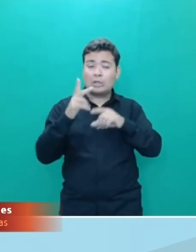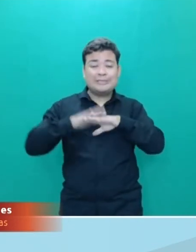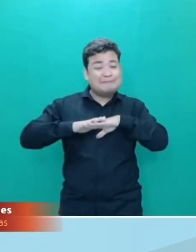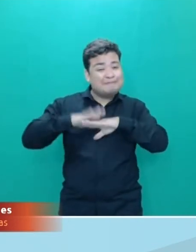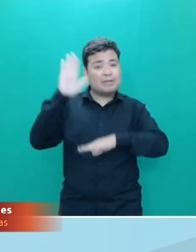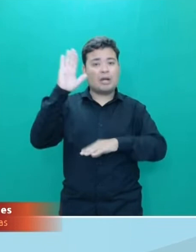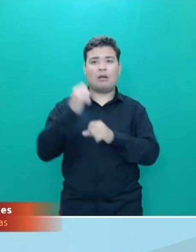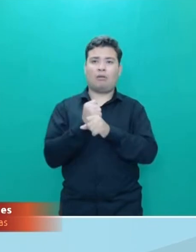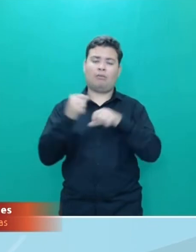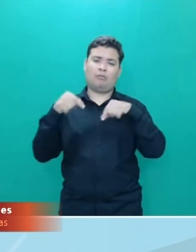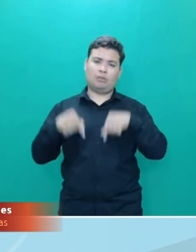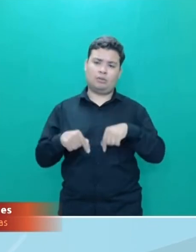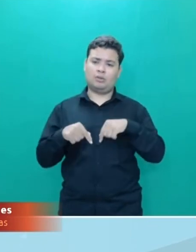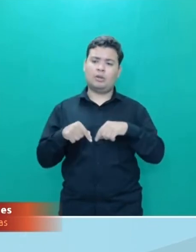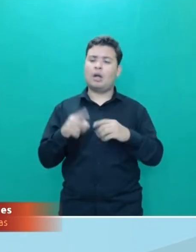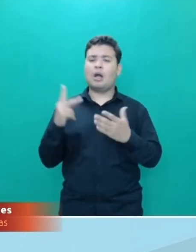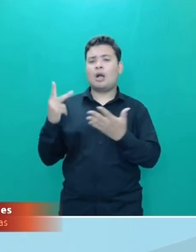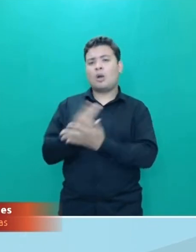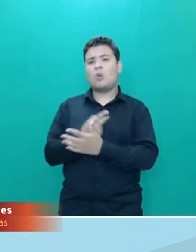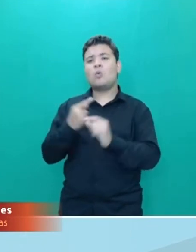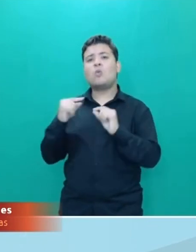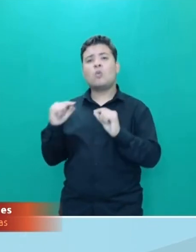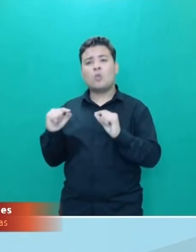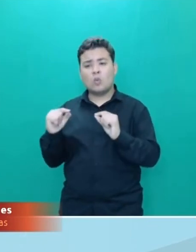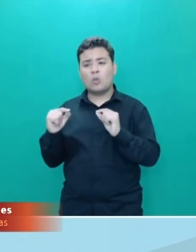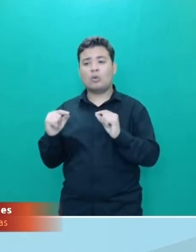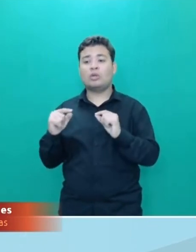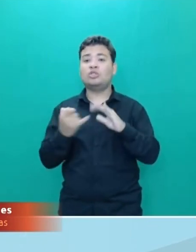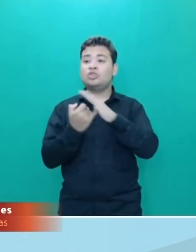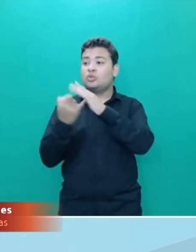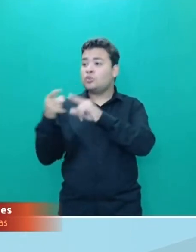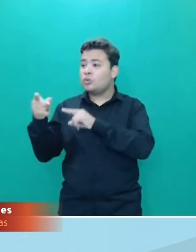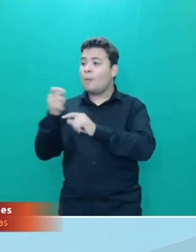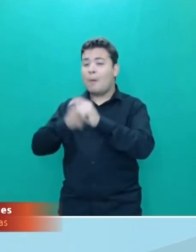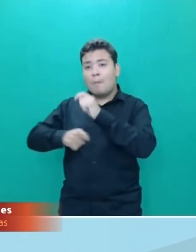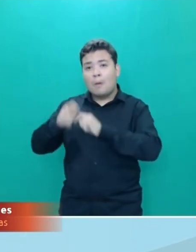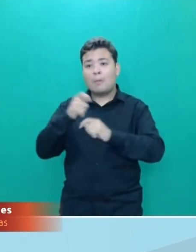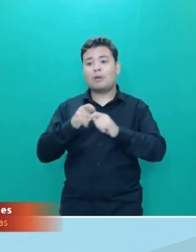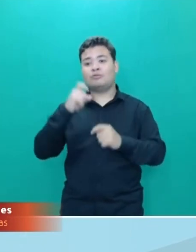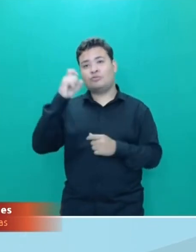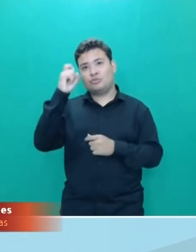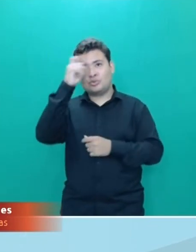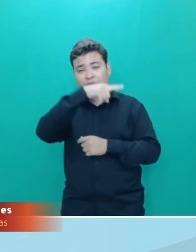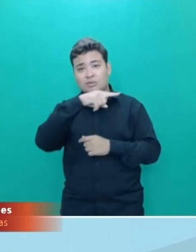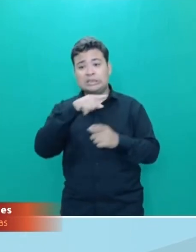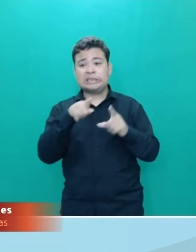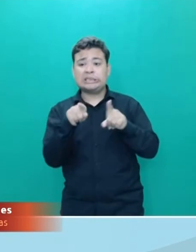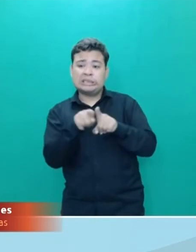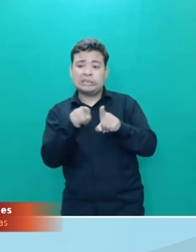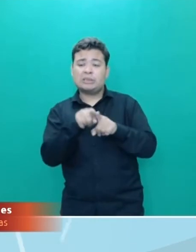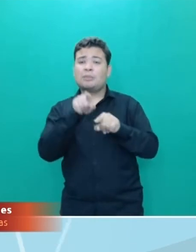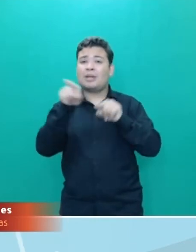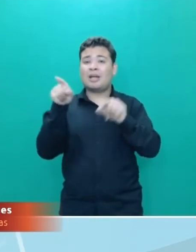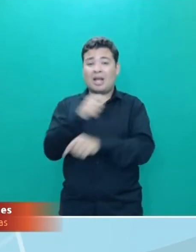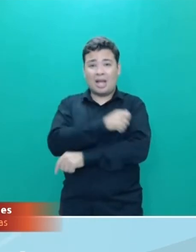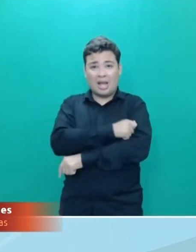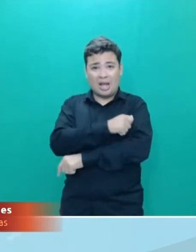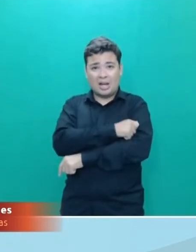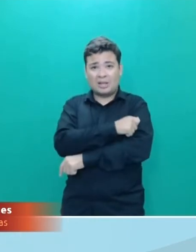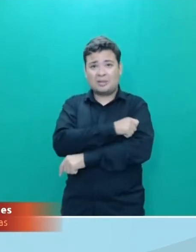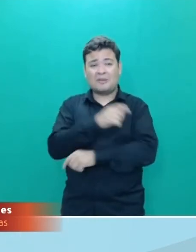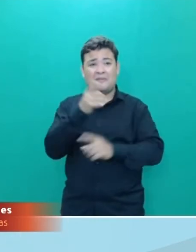dificulta a manutenção dessas instituições e também o auxílio aos estudantes em situação de